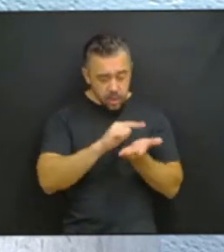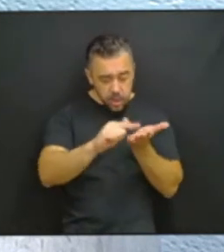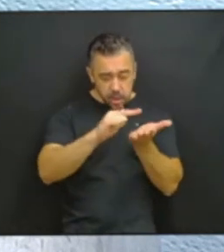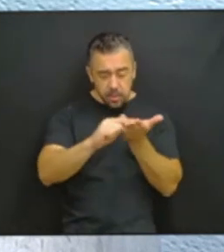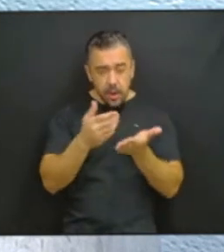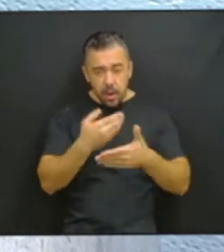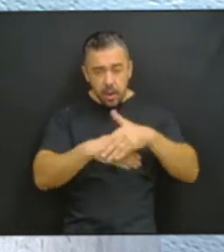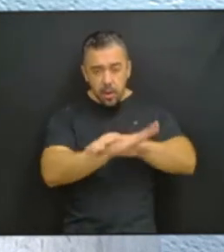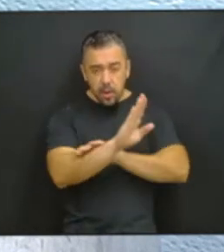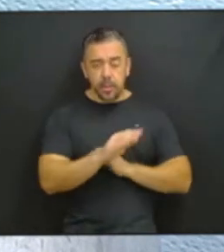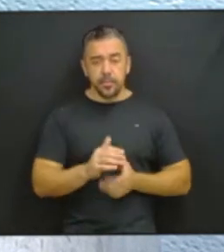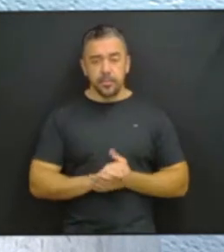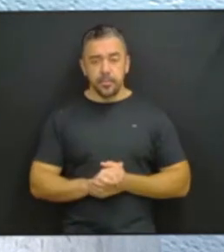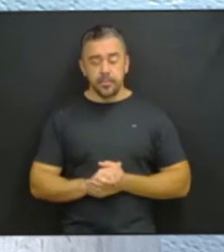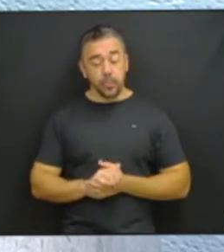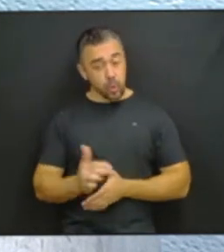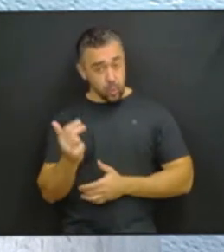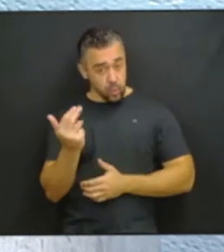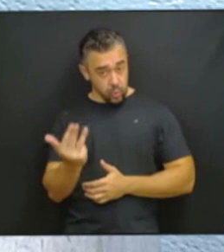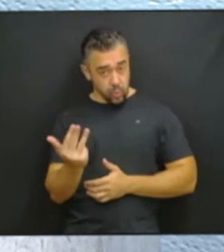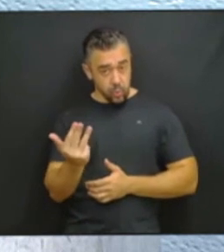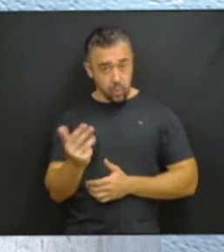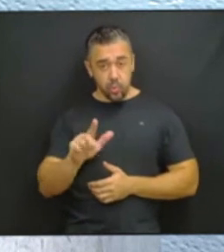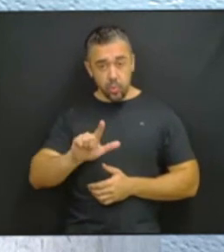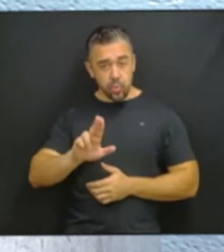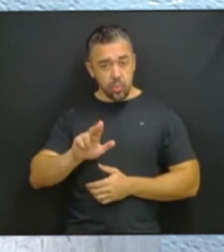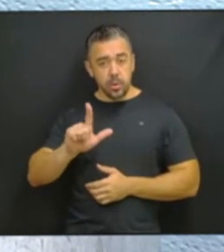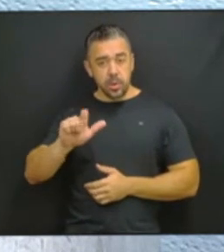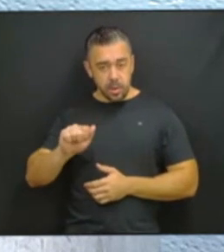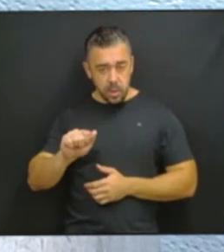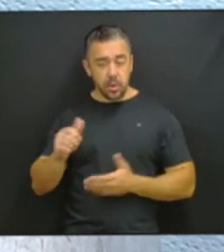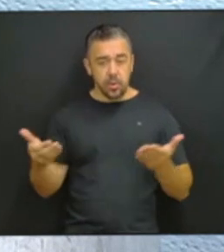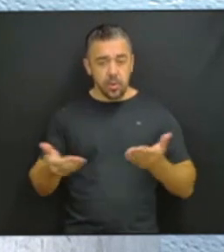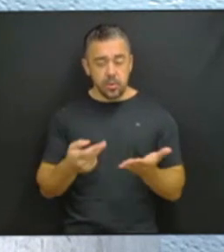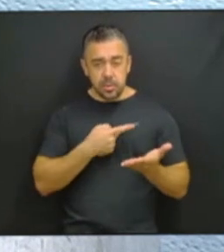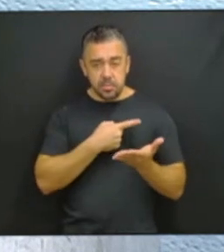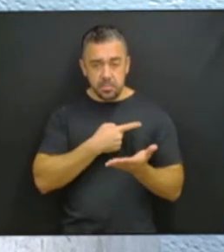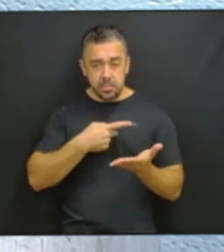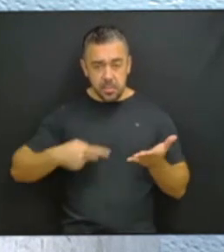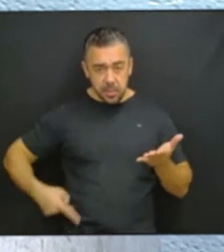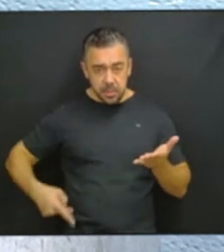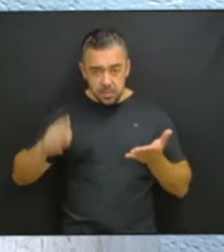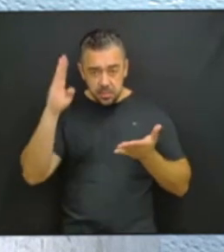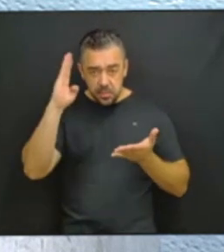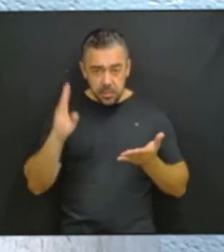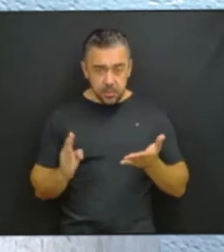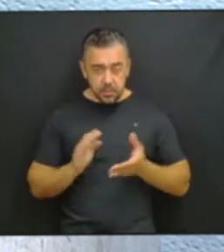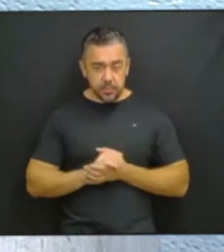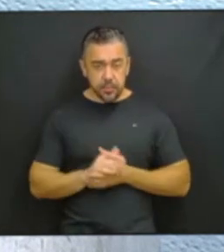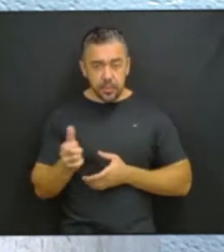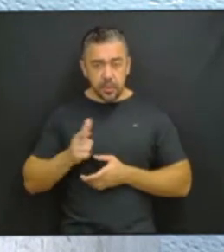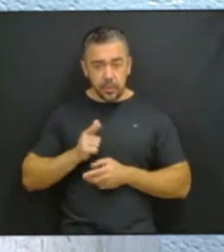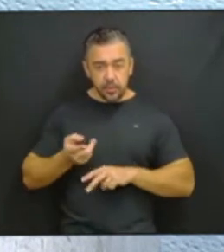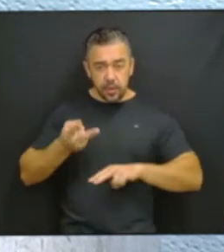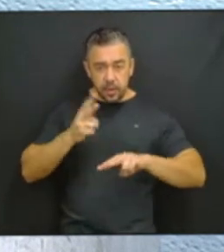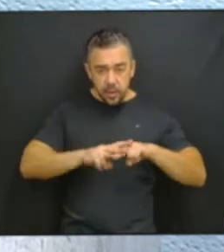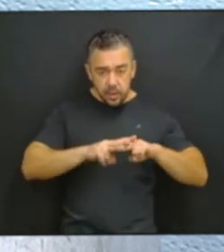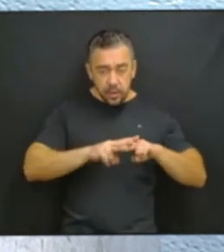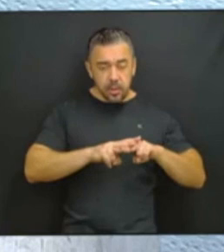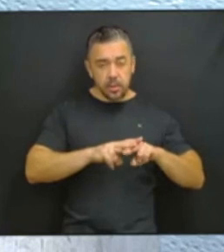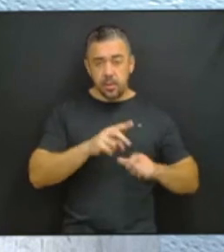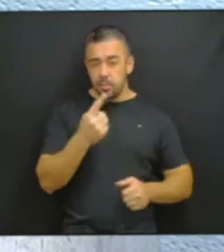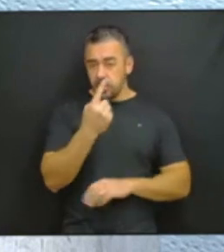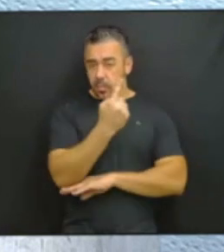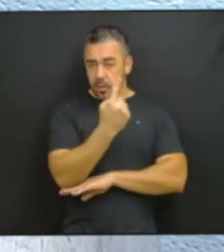Luiz Inácio Lula da Silva, hoje presidente do Brasil, foi condenado em primeira instância